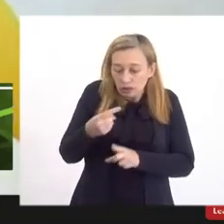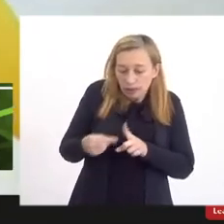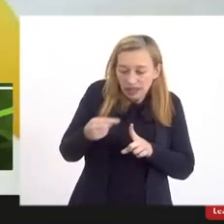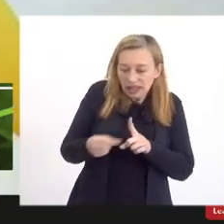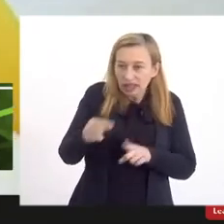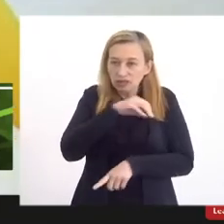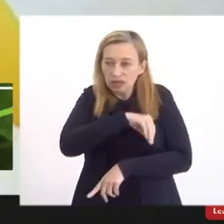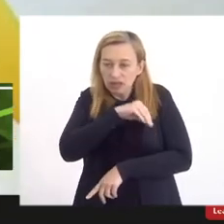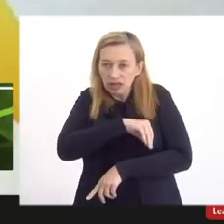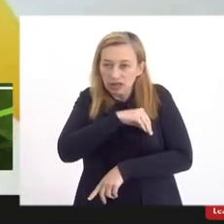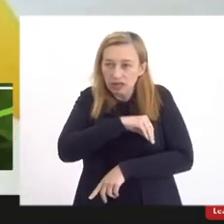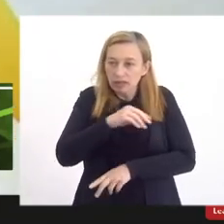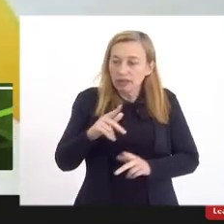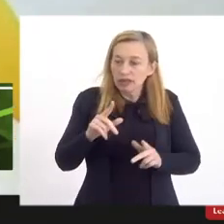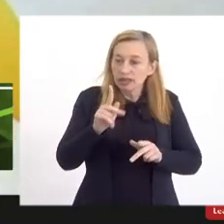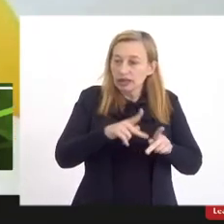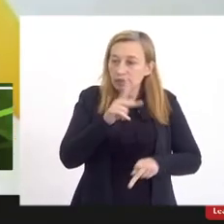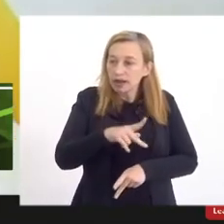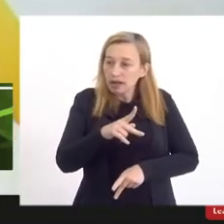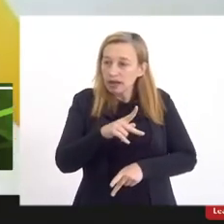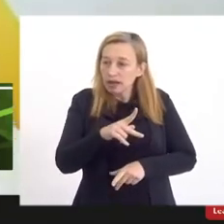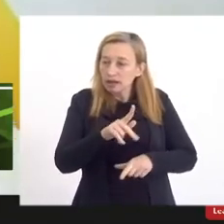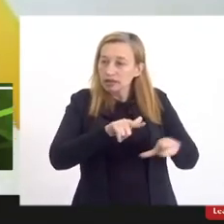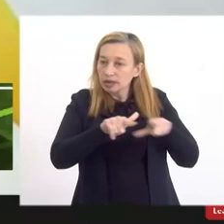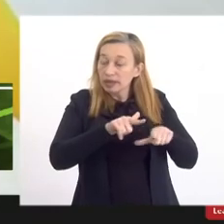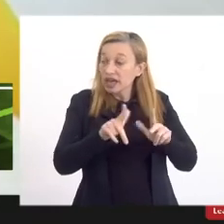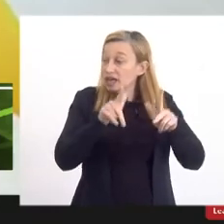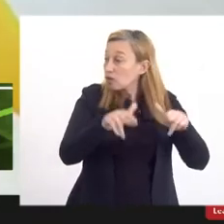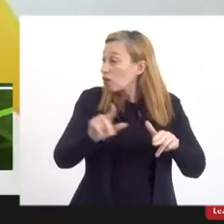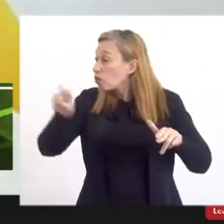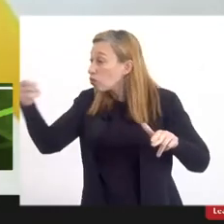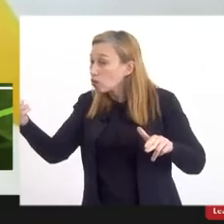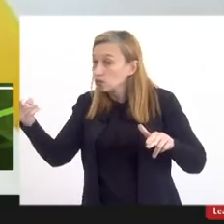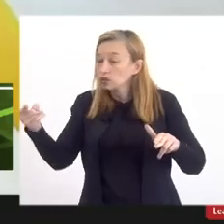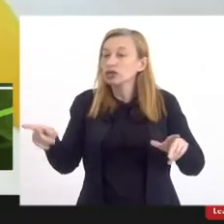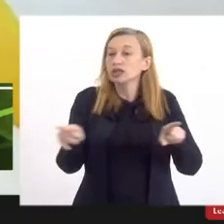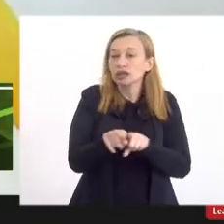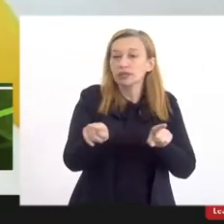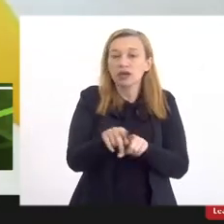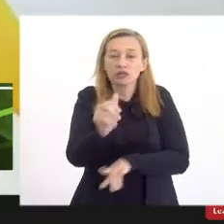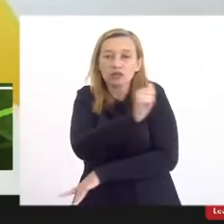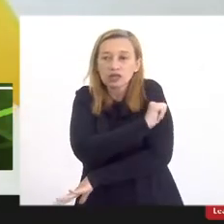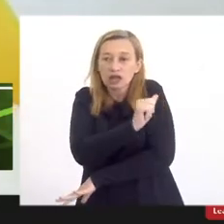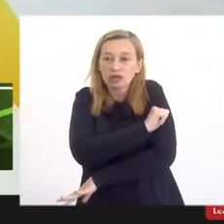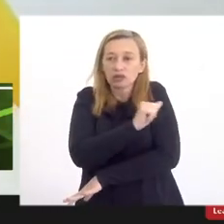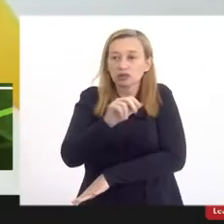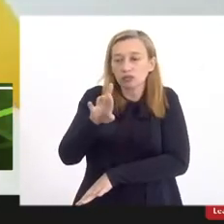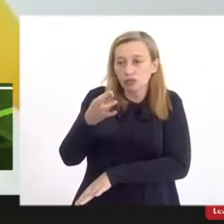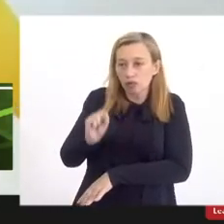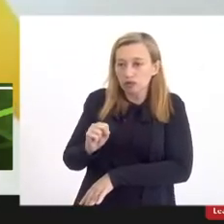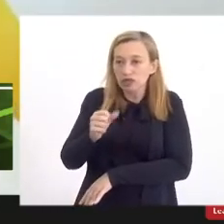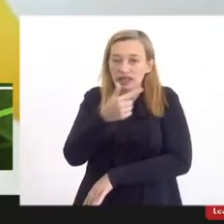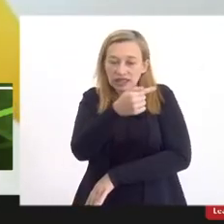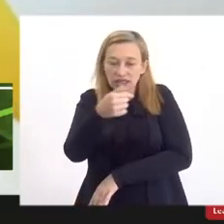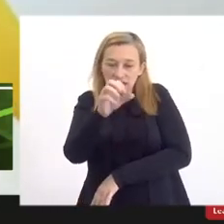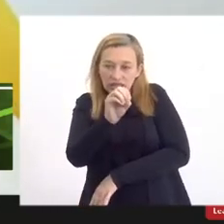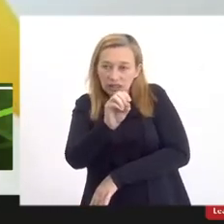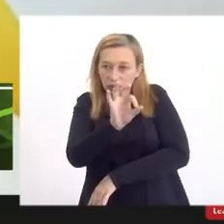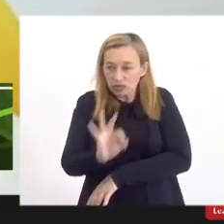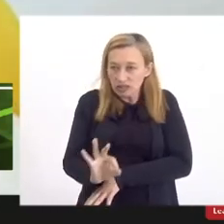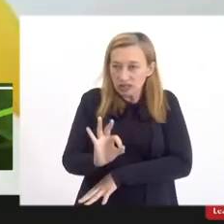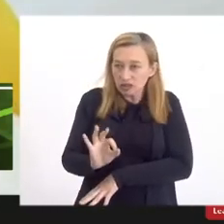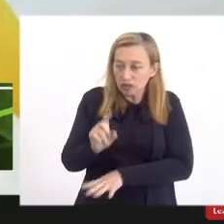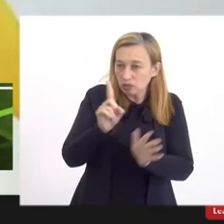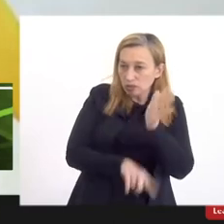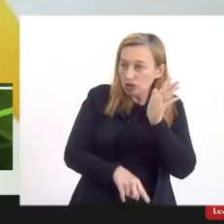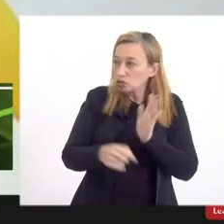salário para desempenhar a mesma função onde a chance do estudante ter bolsa é 70% menor do que um estudante